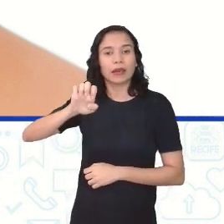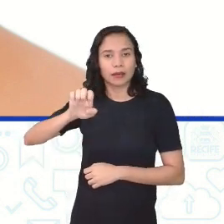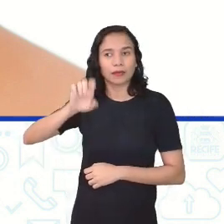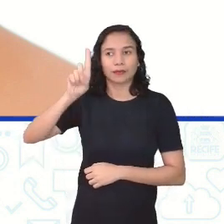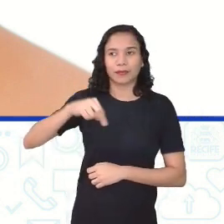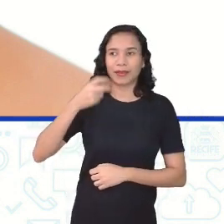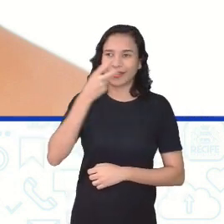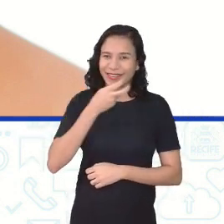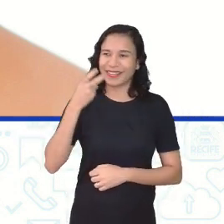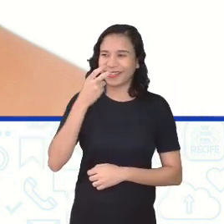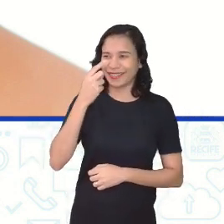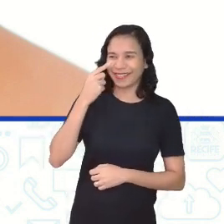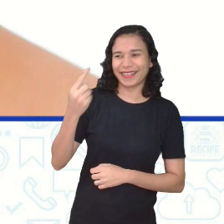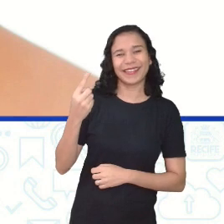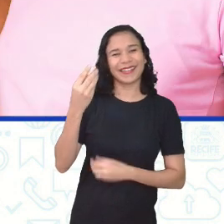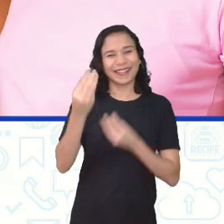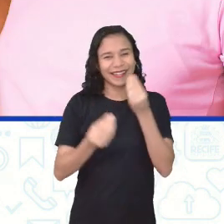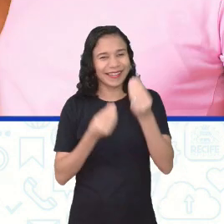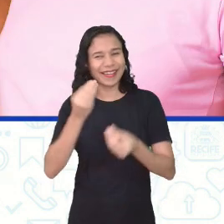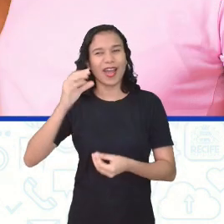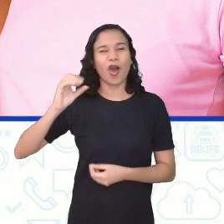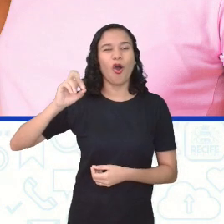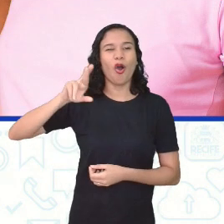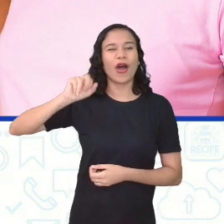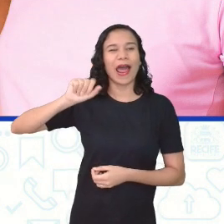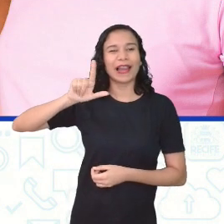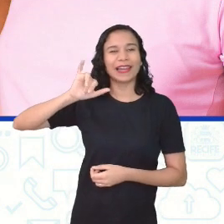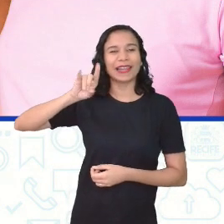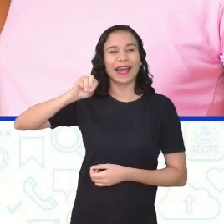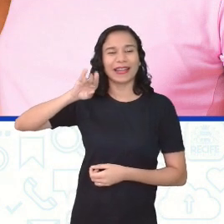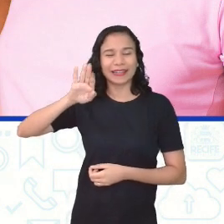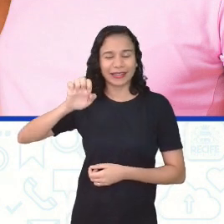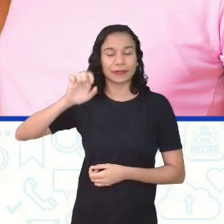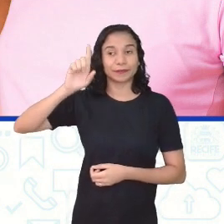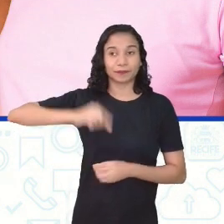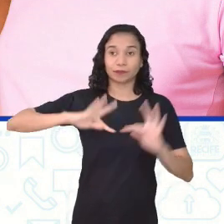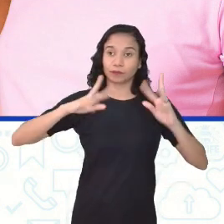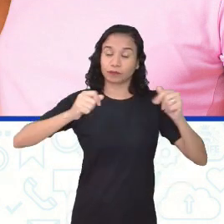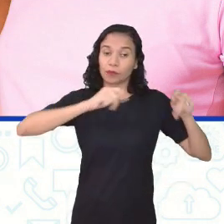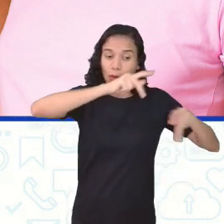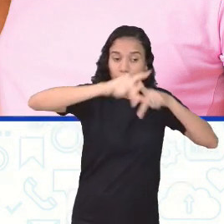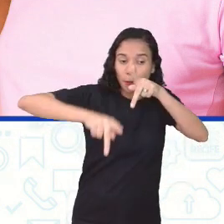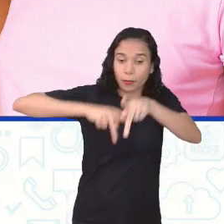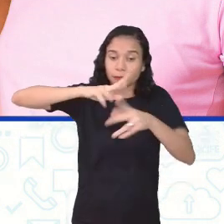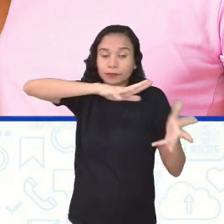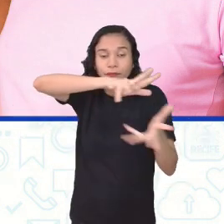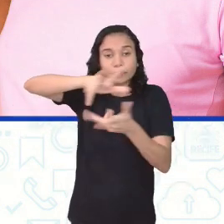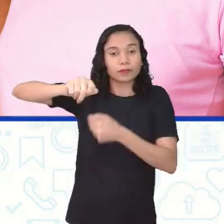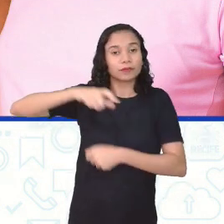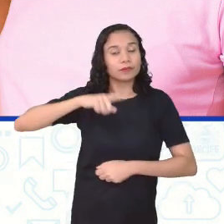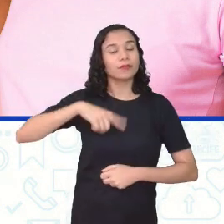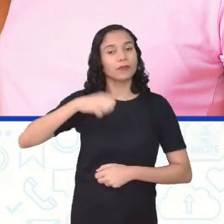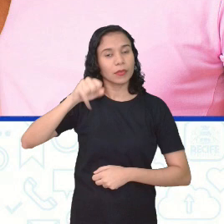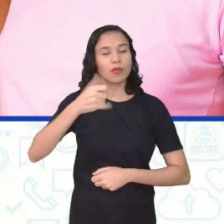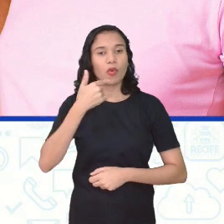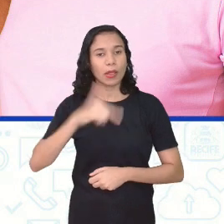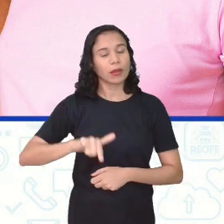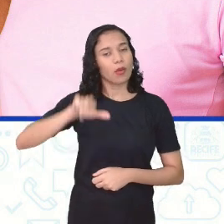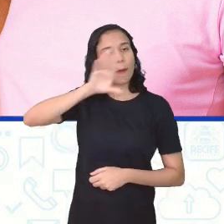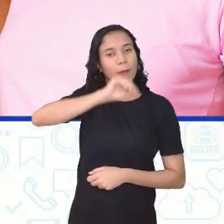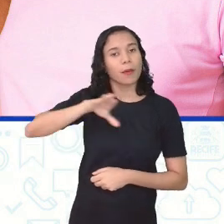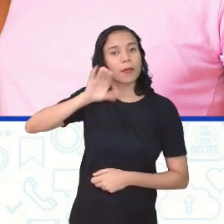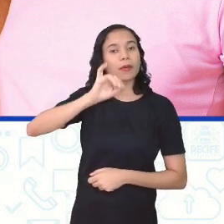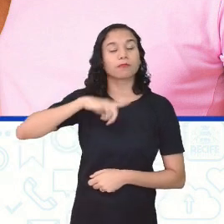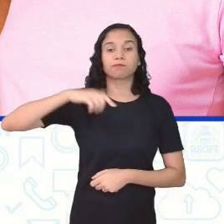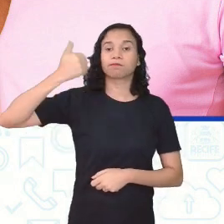oral ficou esquisito, né? No campo da oralidade. Então, Todos os povos do mundo dispõem de uma linguagem oral. E essa linguagem oral,